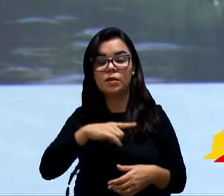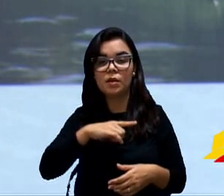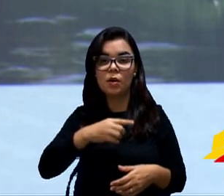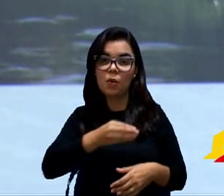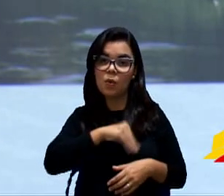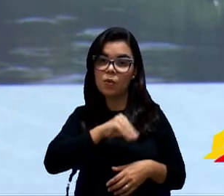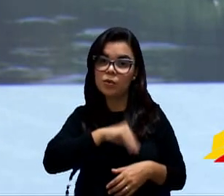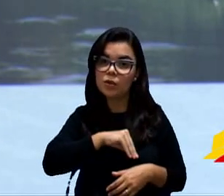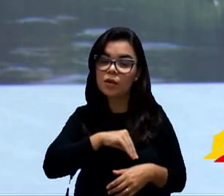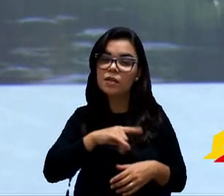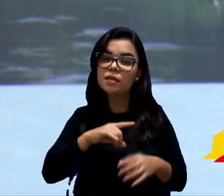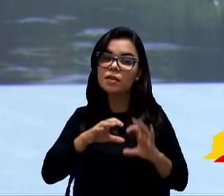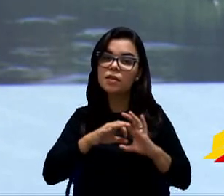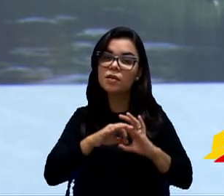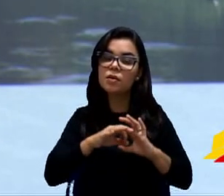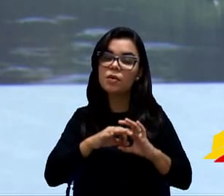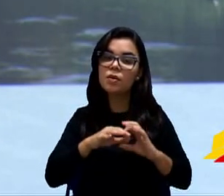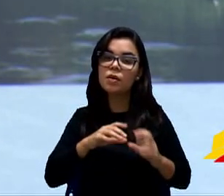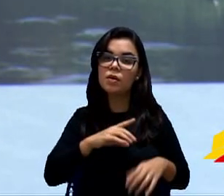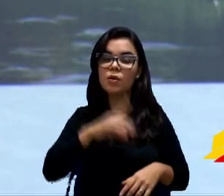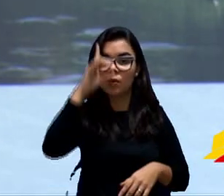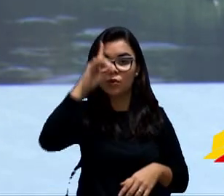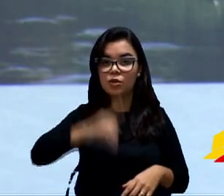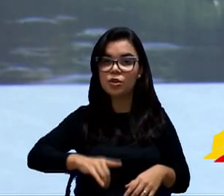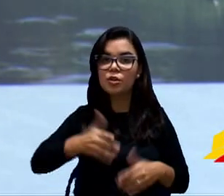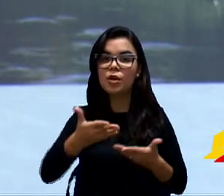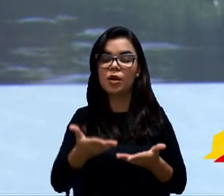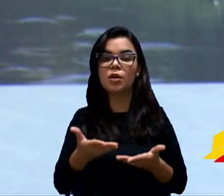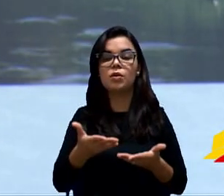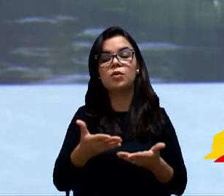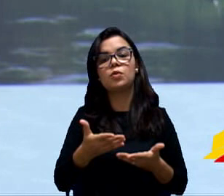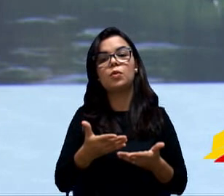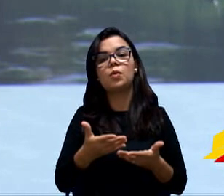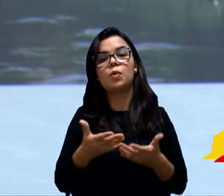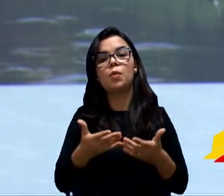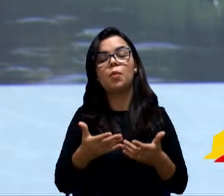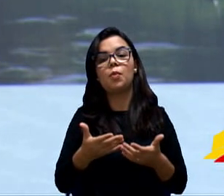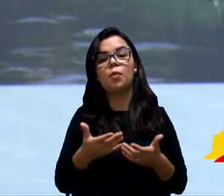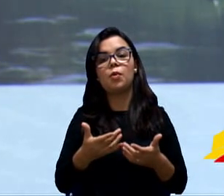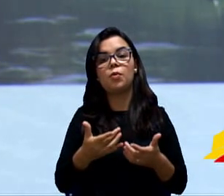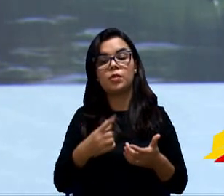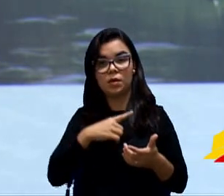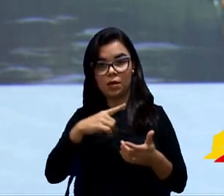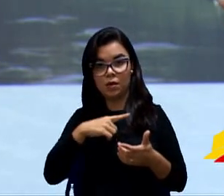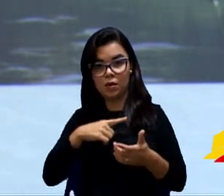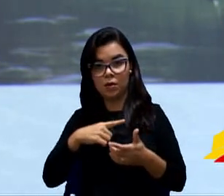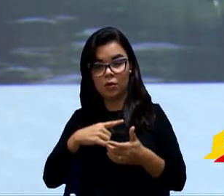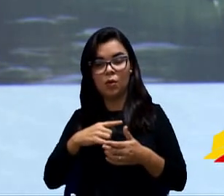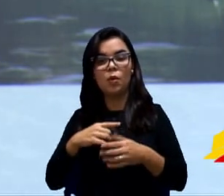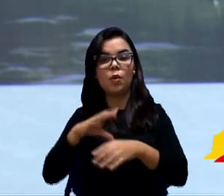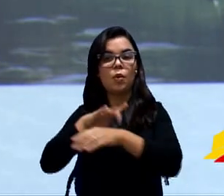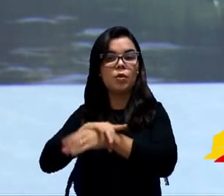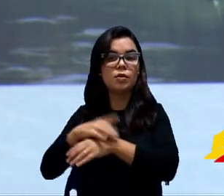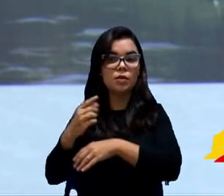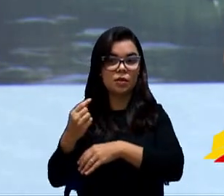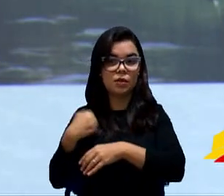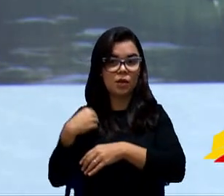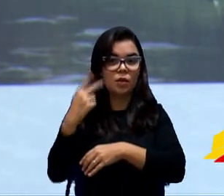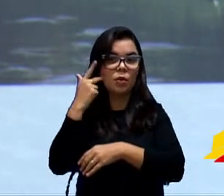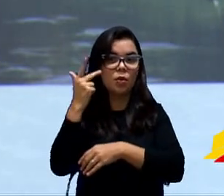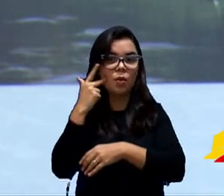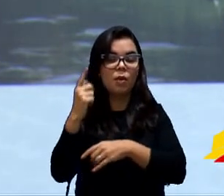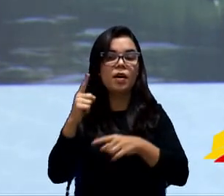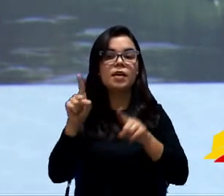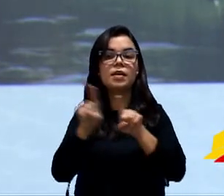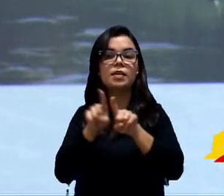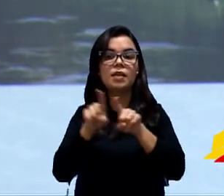aposentaram, eles tinham direito ao salário do INSS normal e à complementação com o